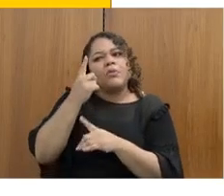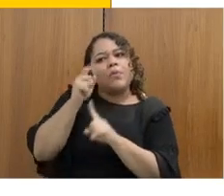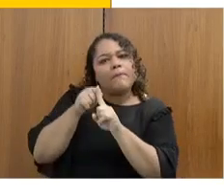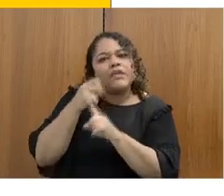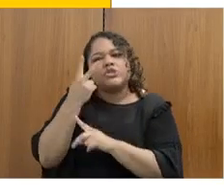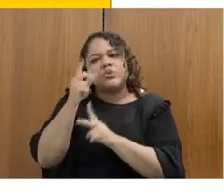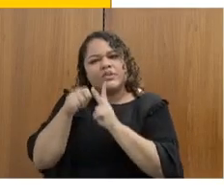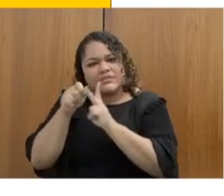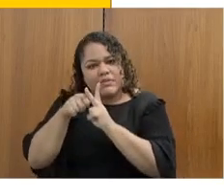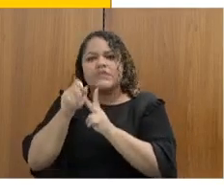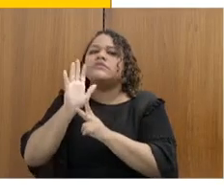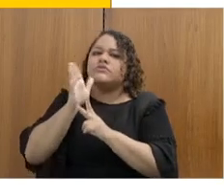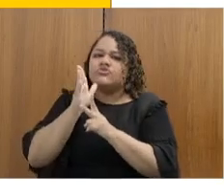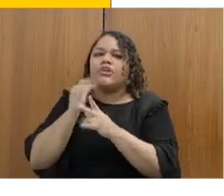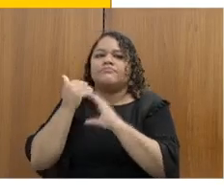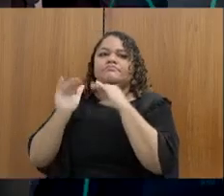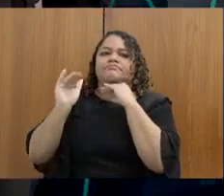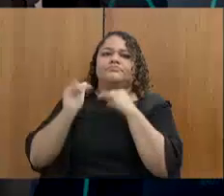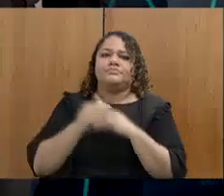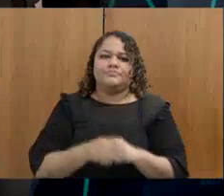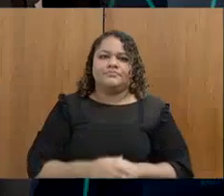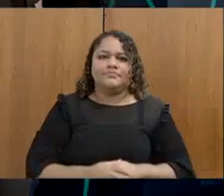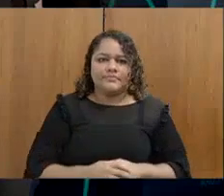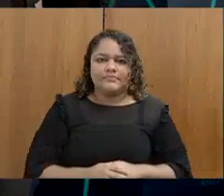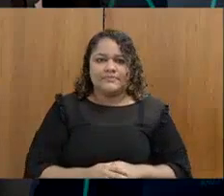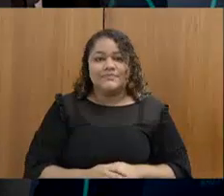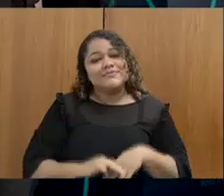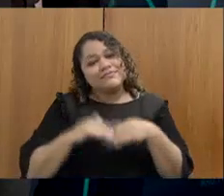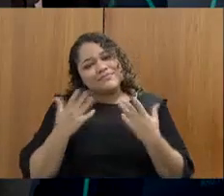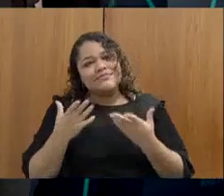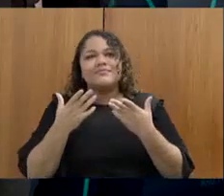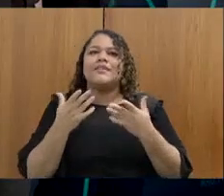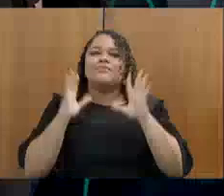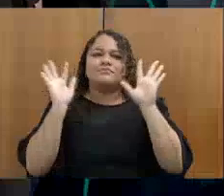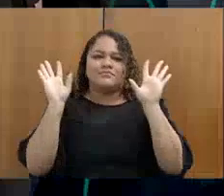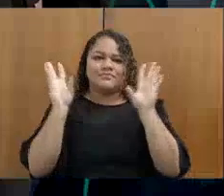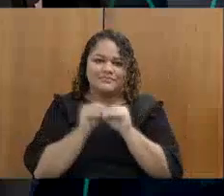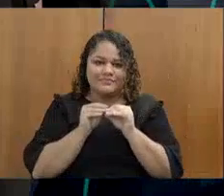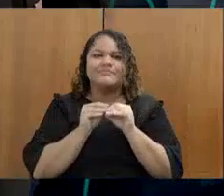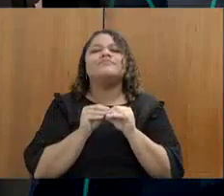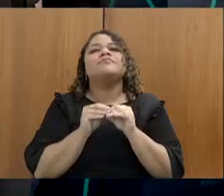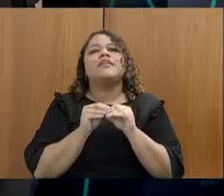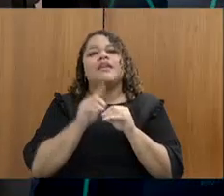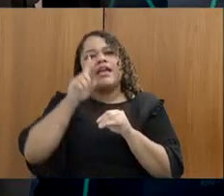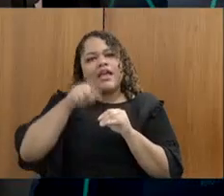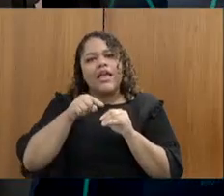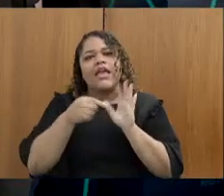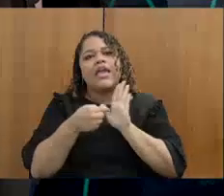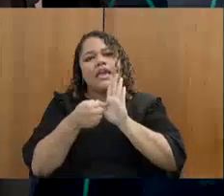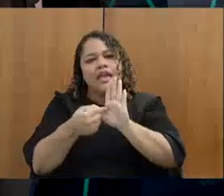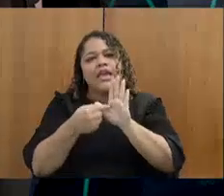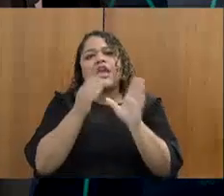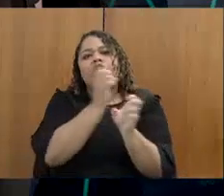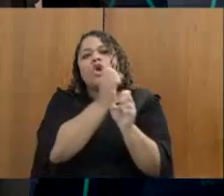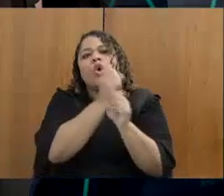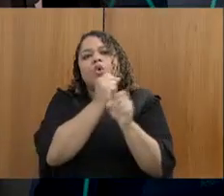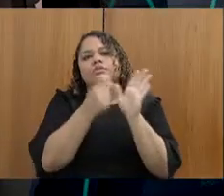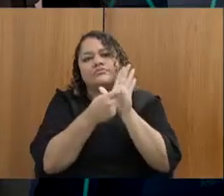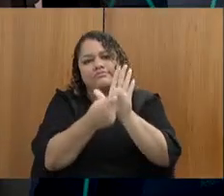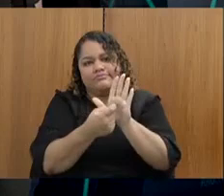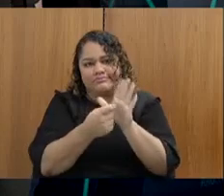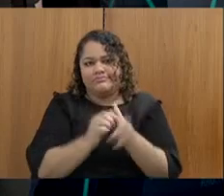lá sob o guarda-chuva da Sejusp. Enfim, deputados, essa era, em resumo, a prestação de contas que tem que ser feita.